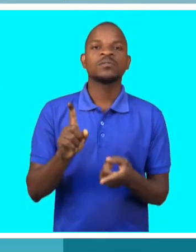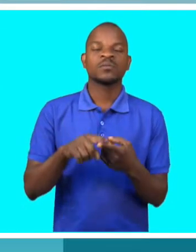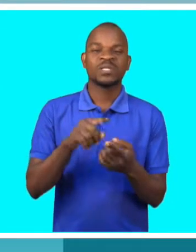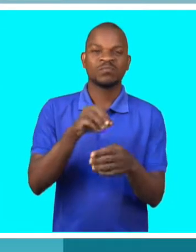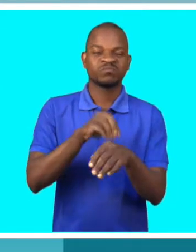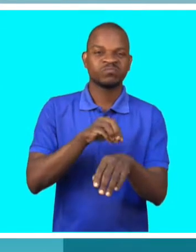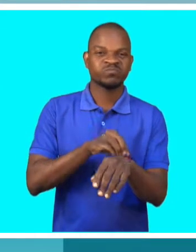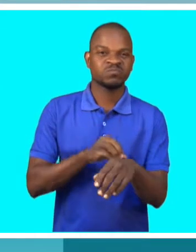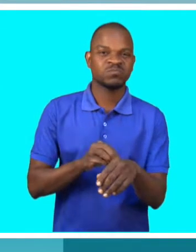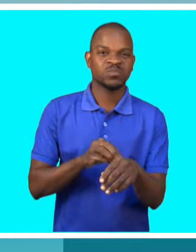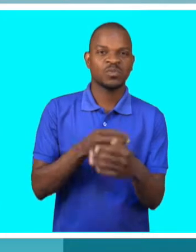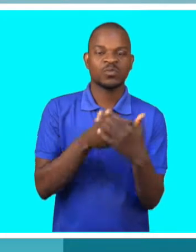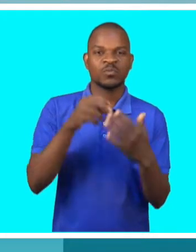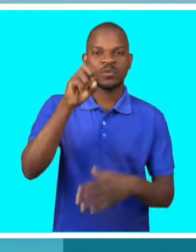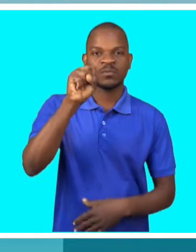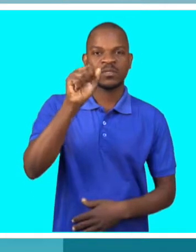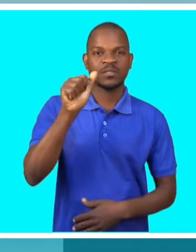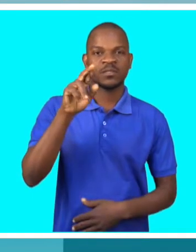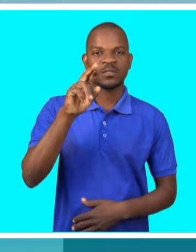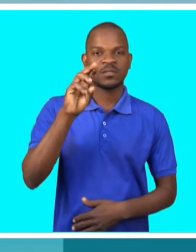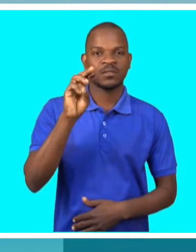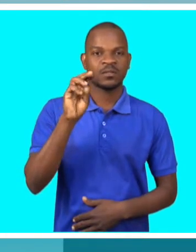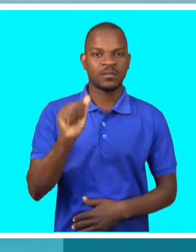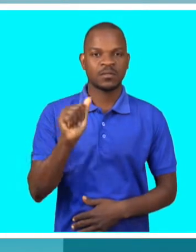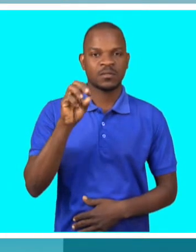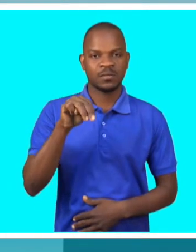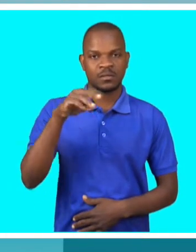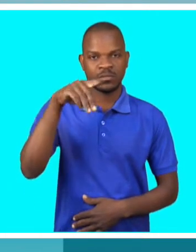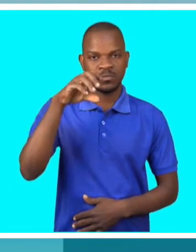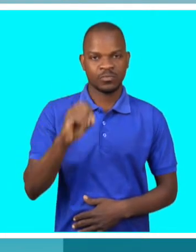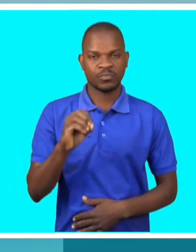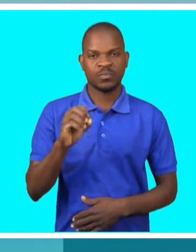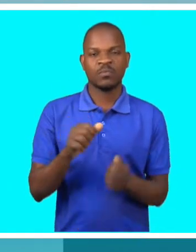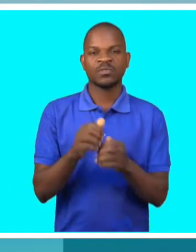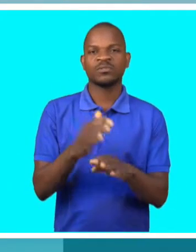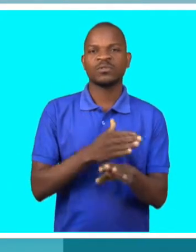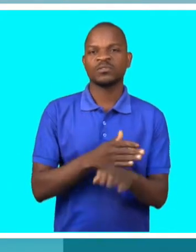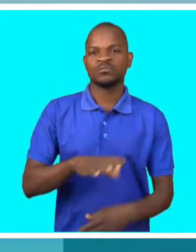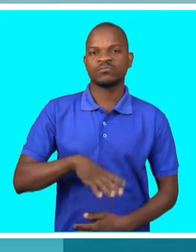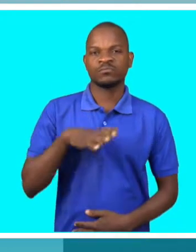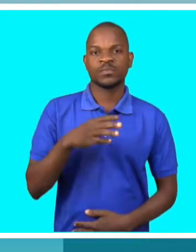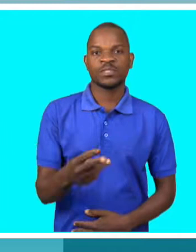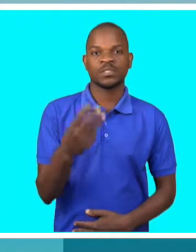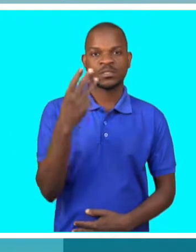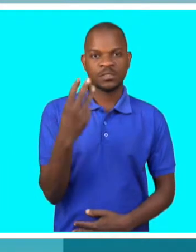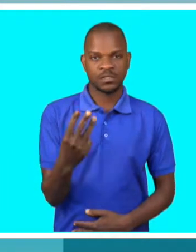Sarampo é que me criou a deficiência visual quando tinha três anos, na altura.